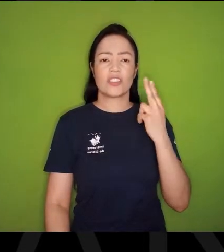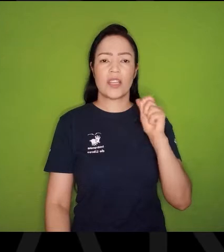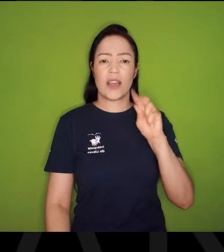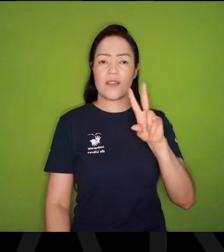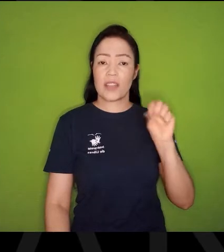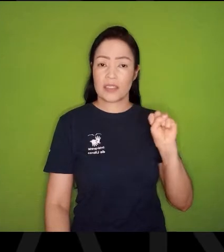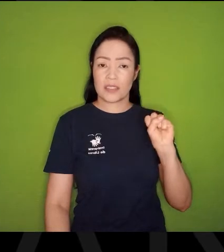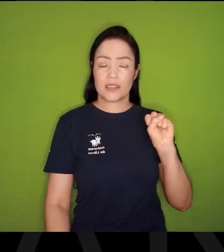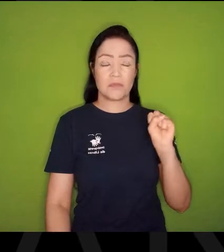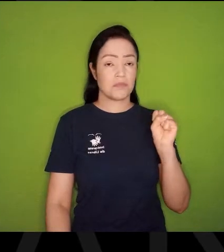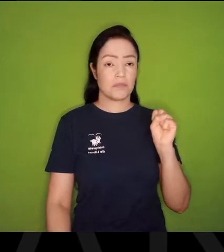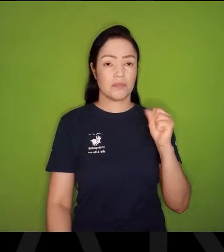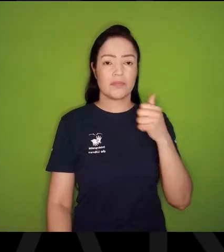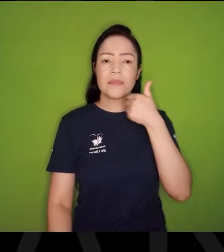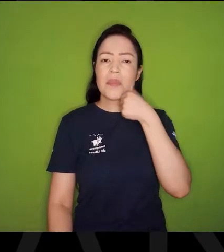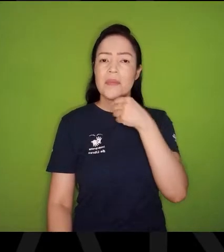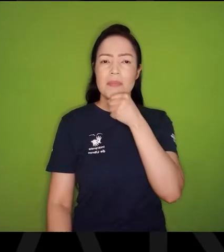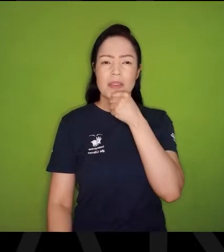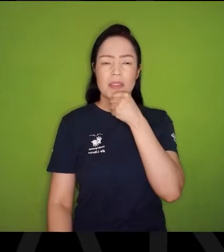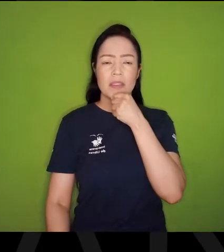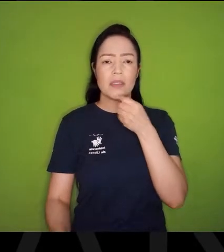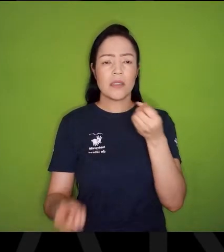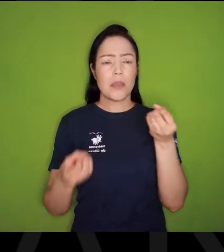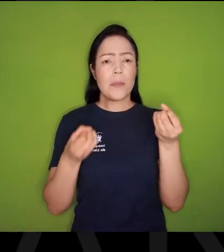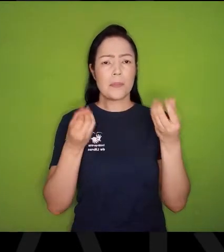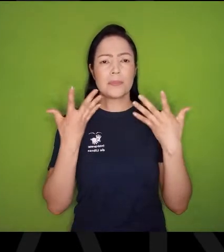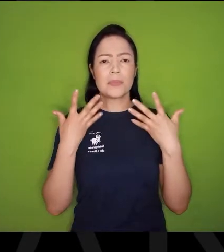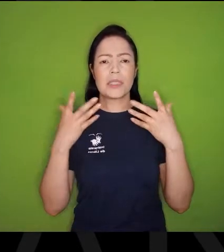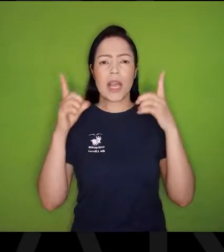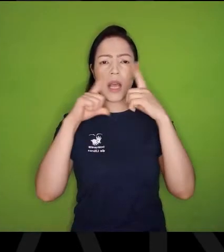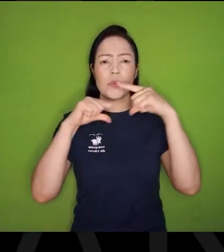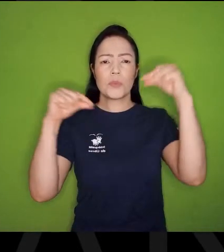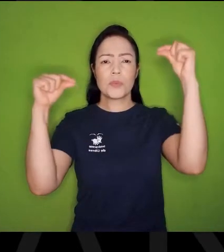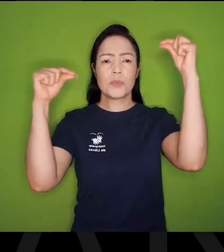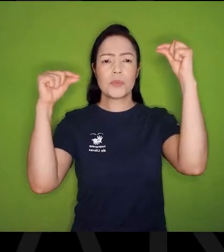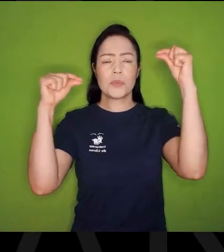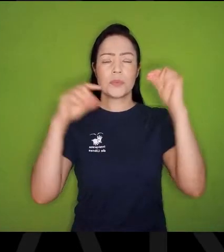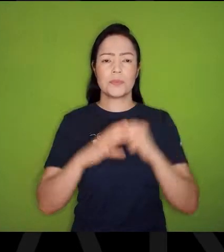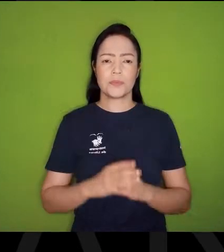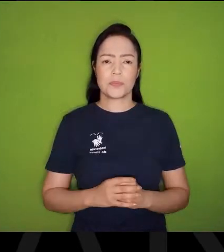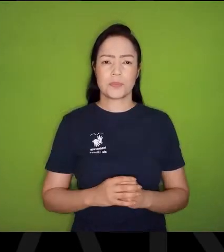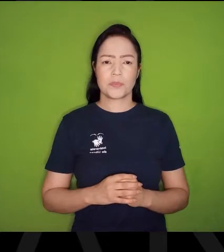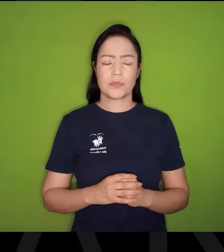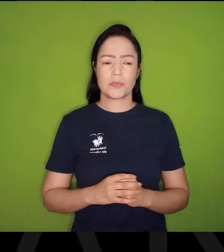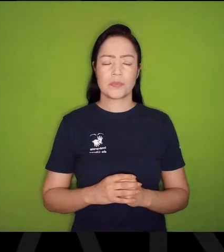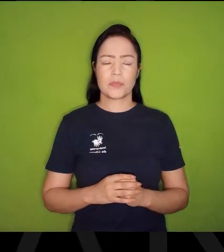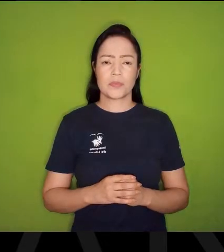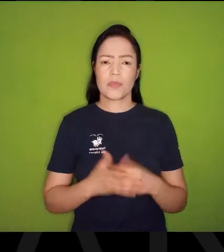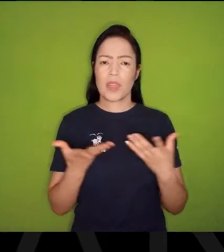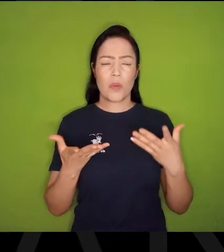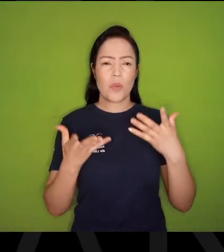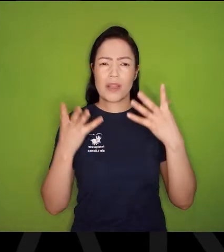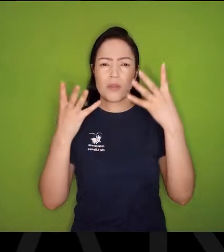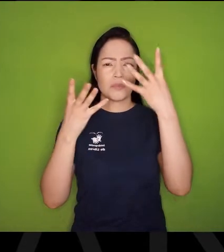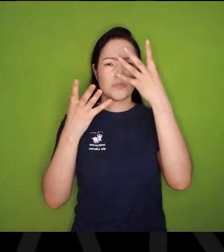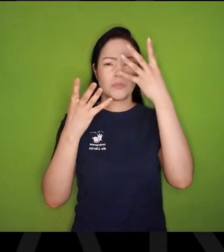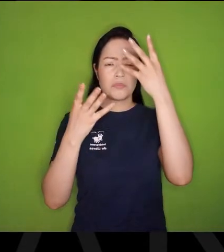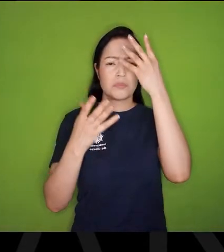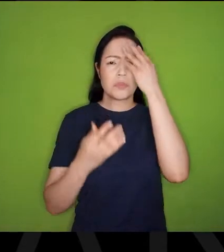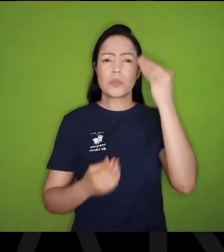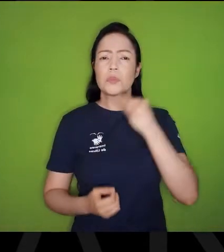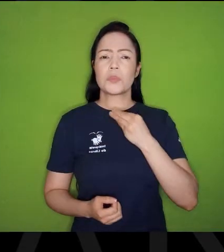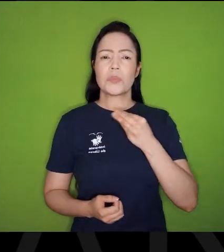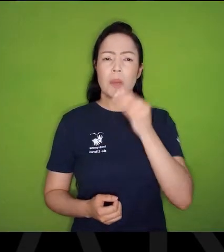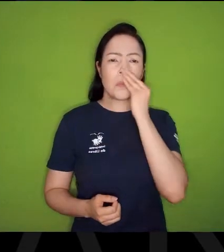Mamãe, Me dá essa lua, Ser esquecido e ignorado,